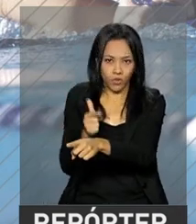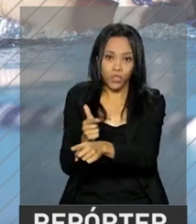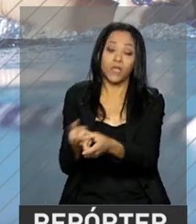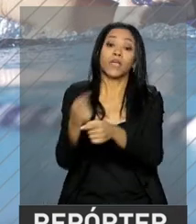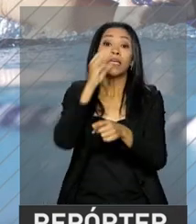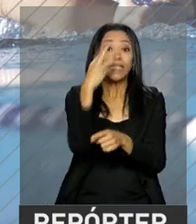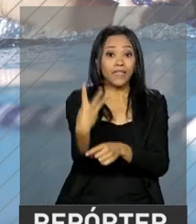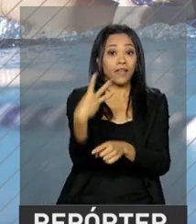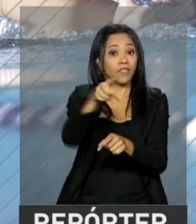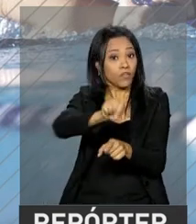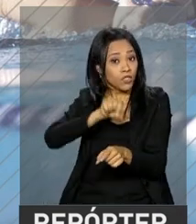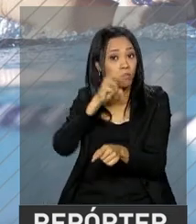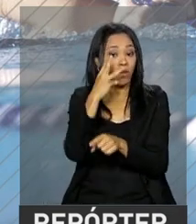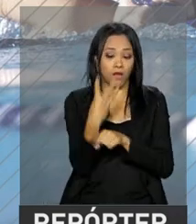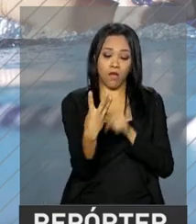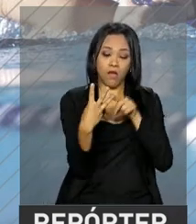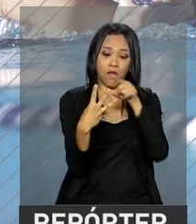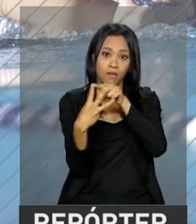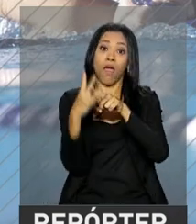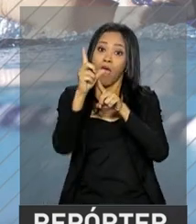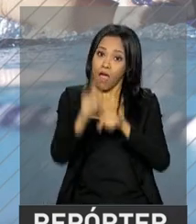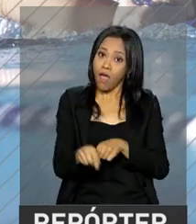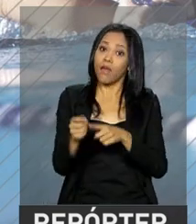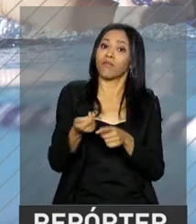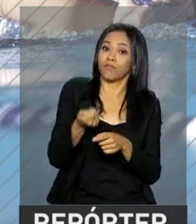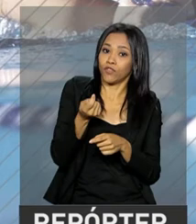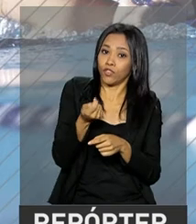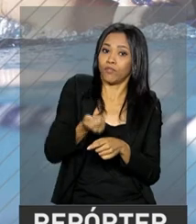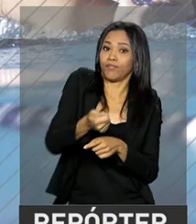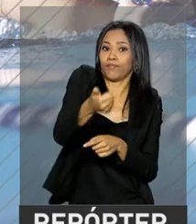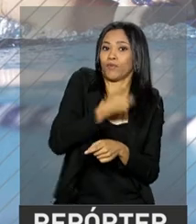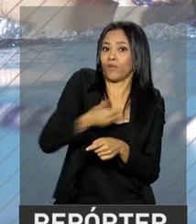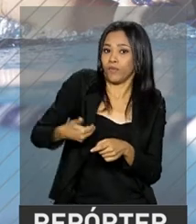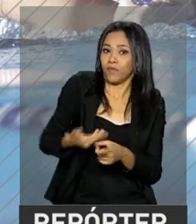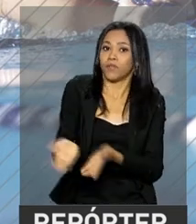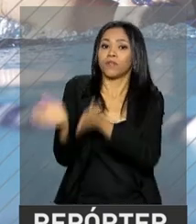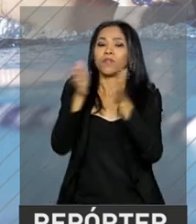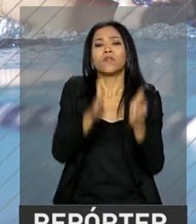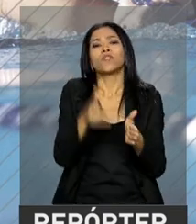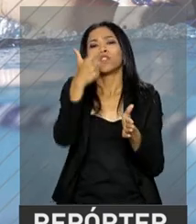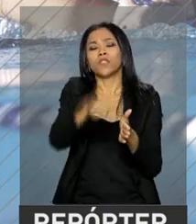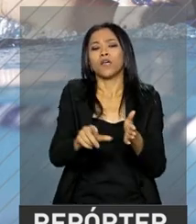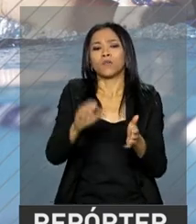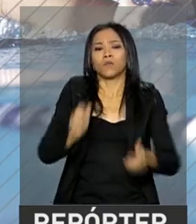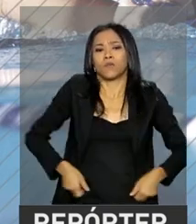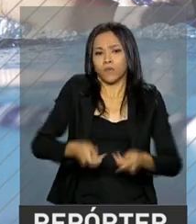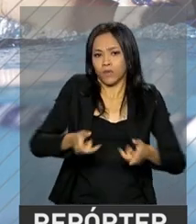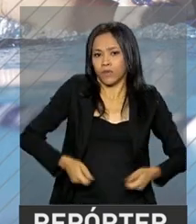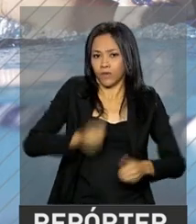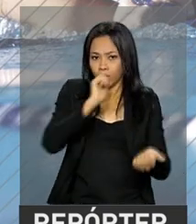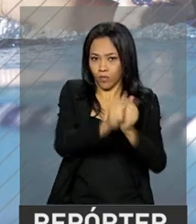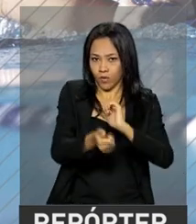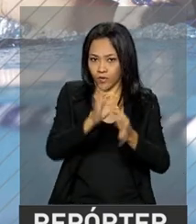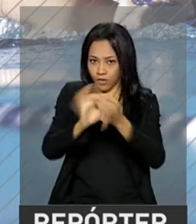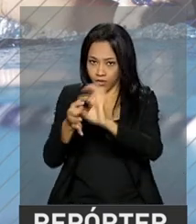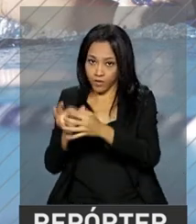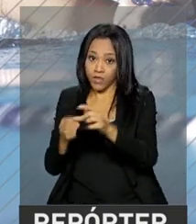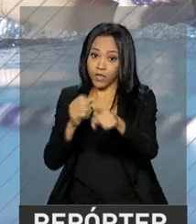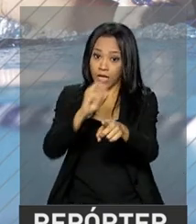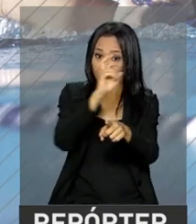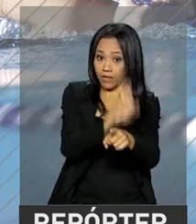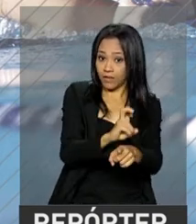convocados para defender o Brasil eram bolsistas. Já nos Jogos Paralímpicos, todas as 72 medalhas